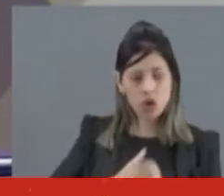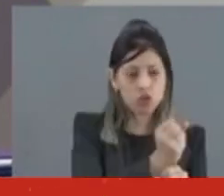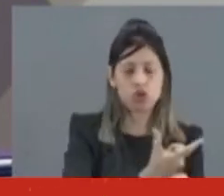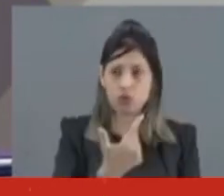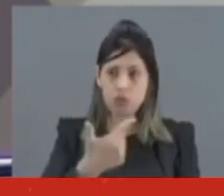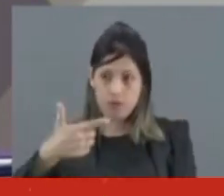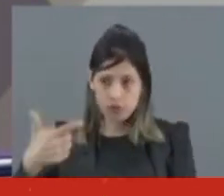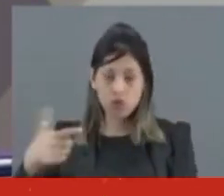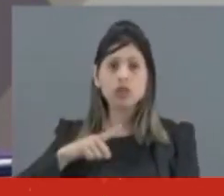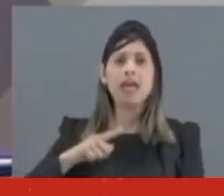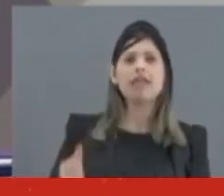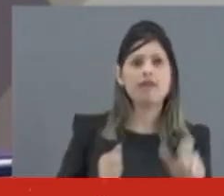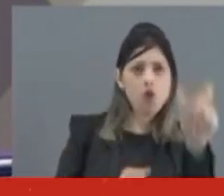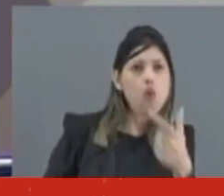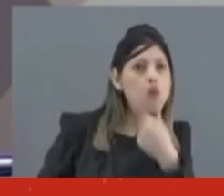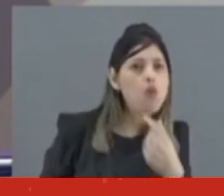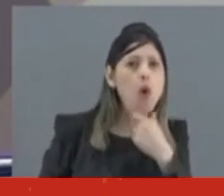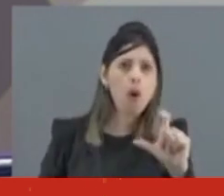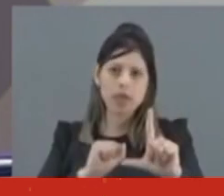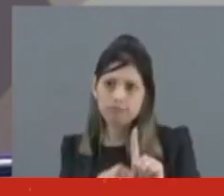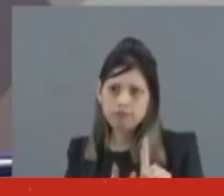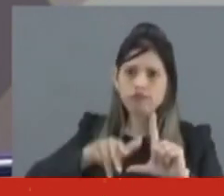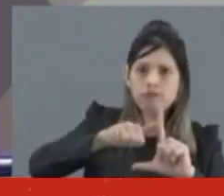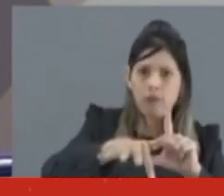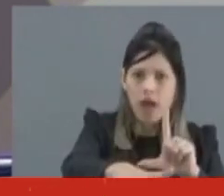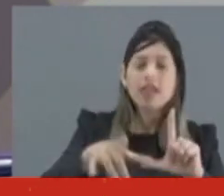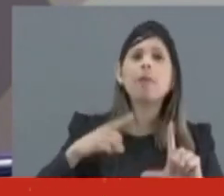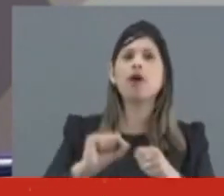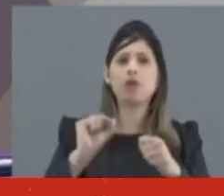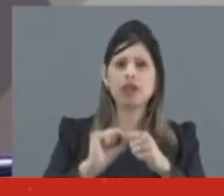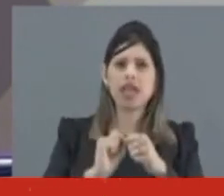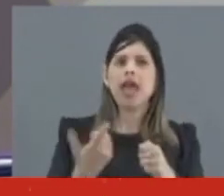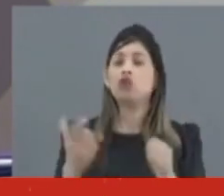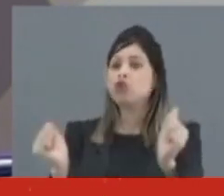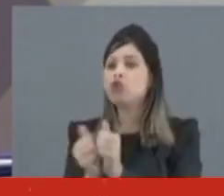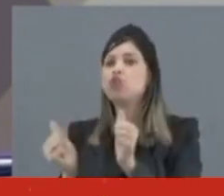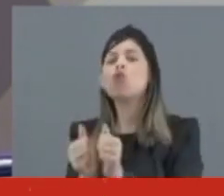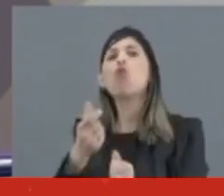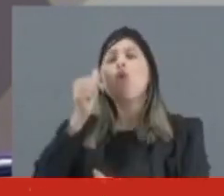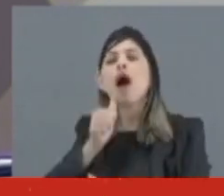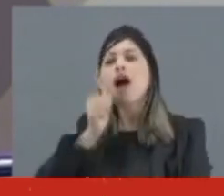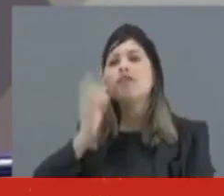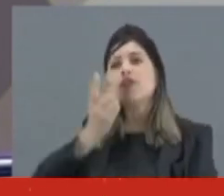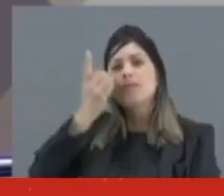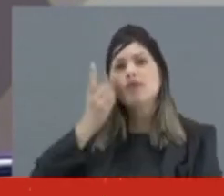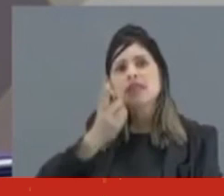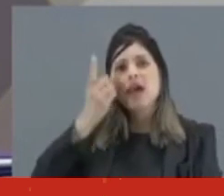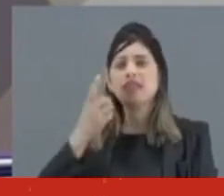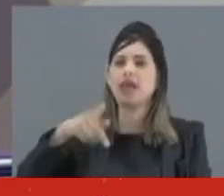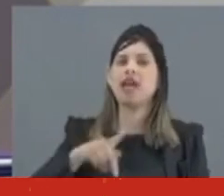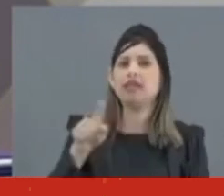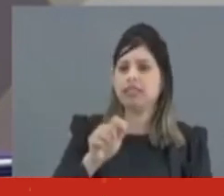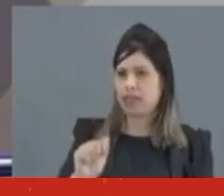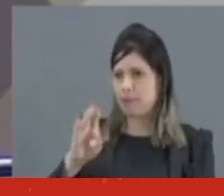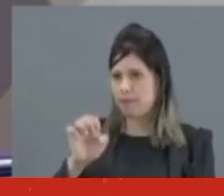Walter Delgatti se reuniu com Jair Bolsonaro em reunião intermediada pela deputada federal Carla Zambelli. O objetivo era tramar conspirações relativas a uma